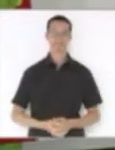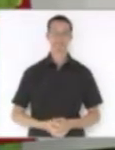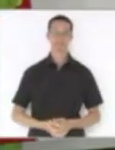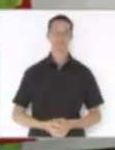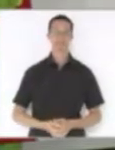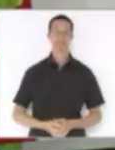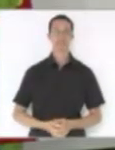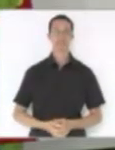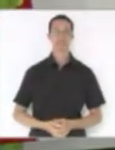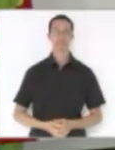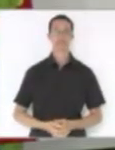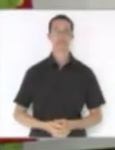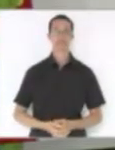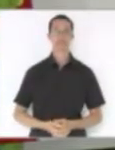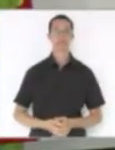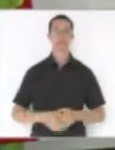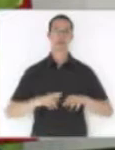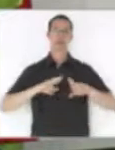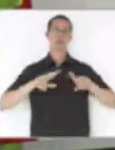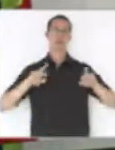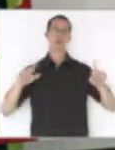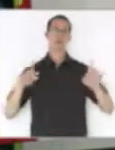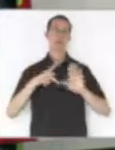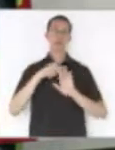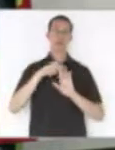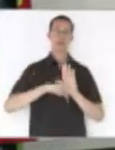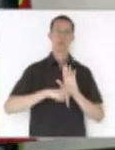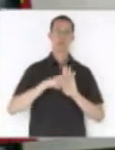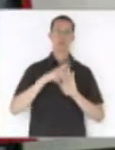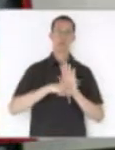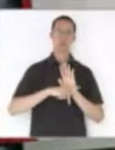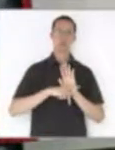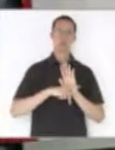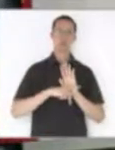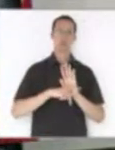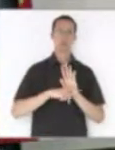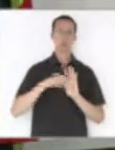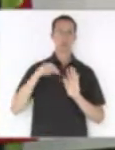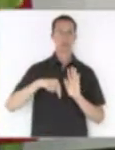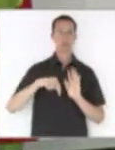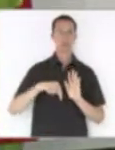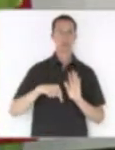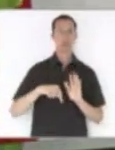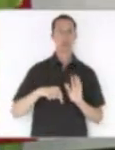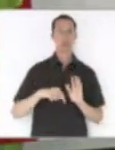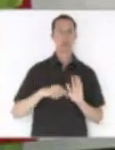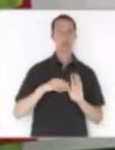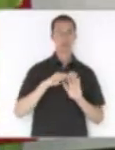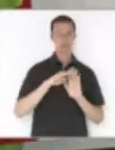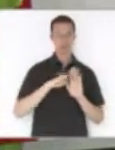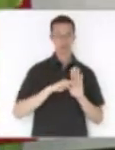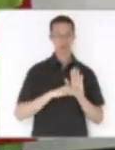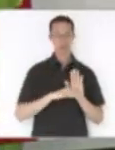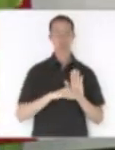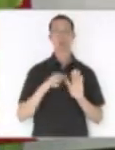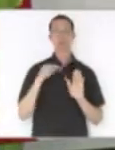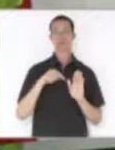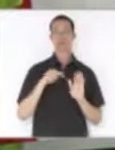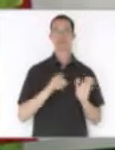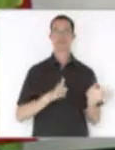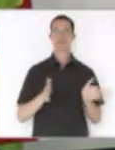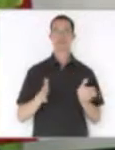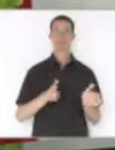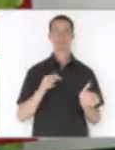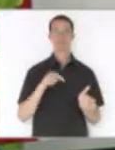E uma série de projetos que tramitam nessa casa são dessa ordem. Nesta semana